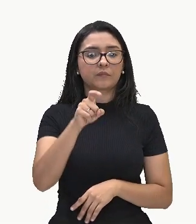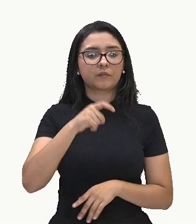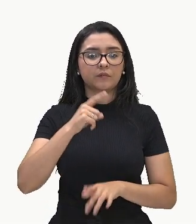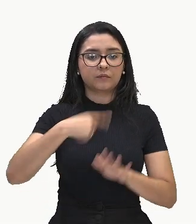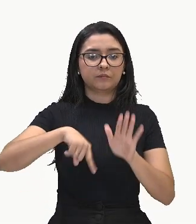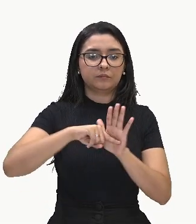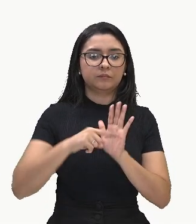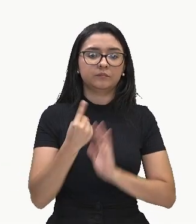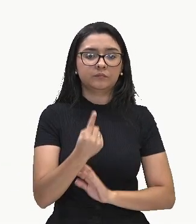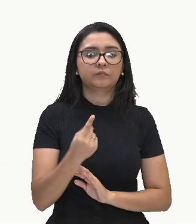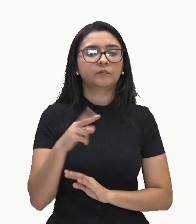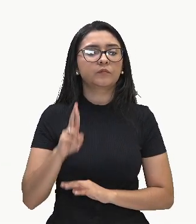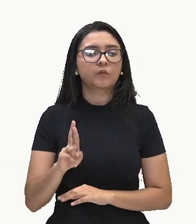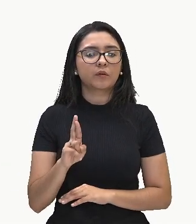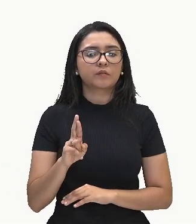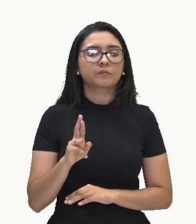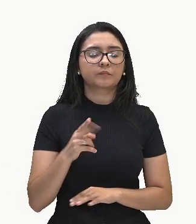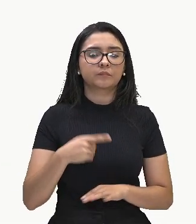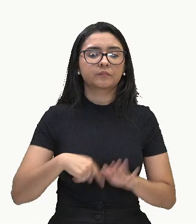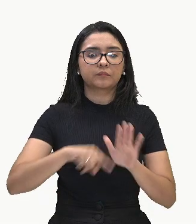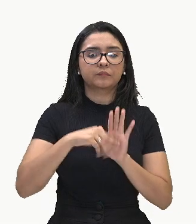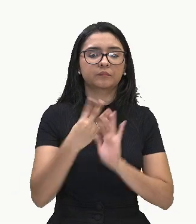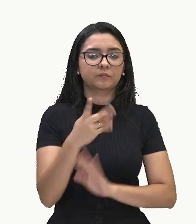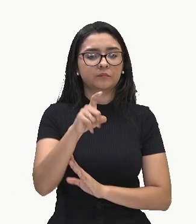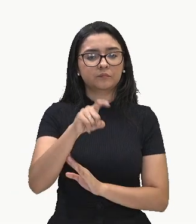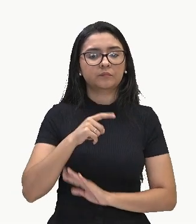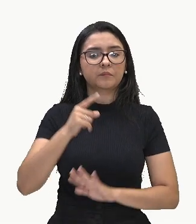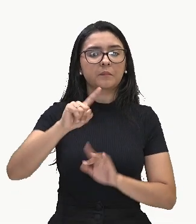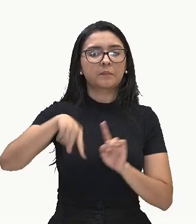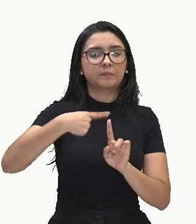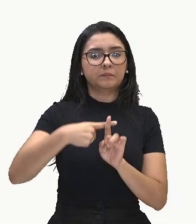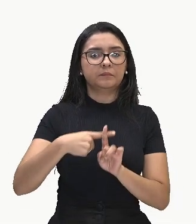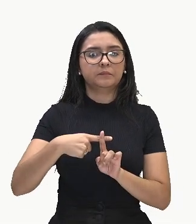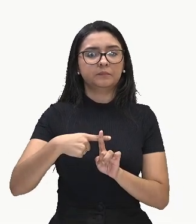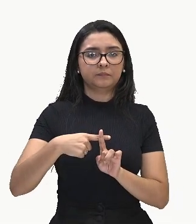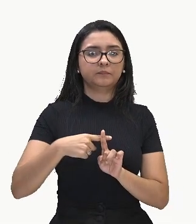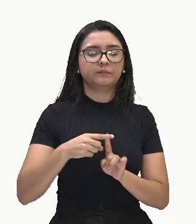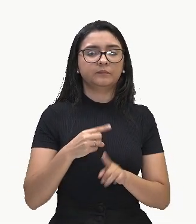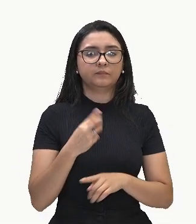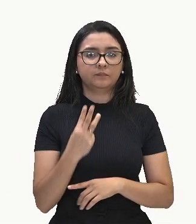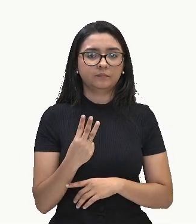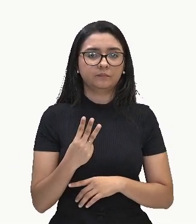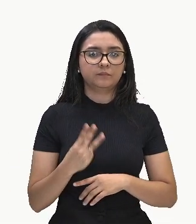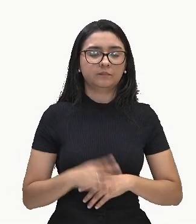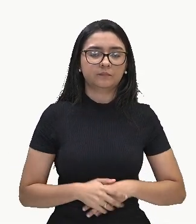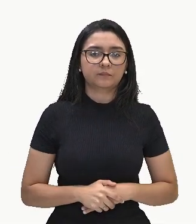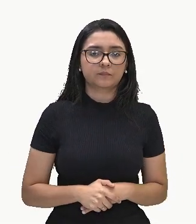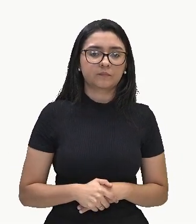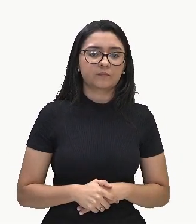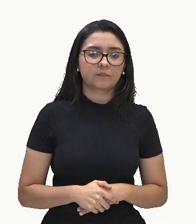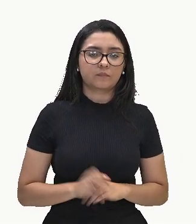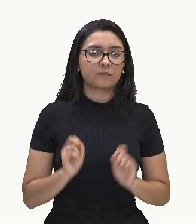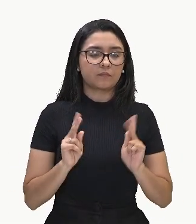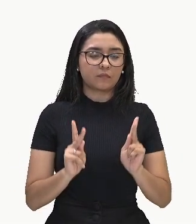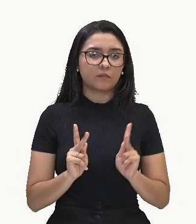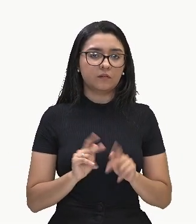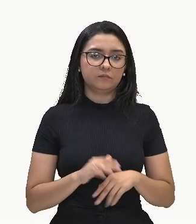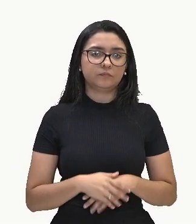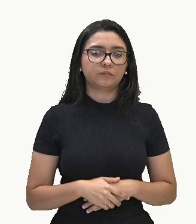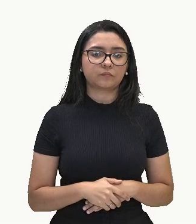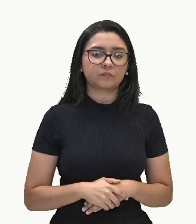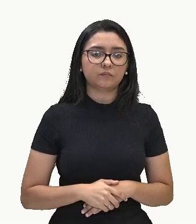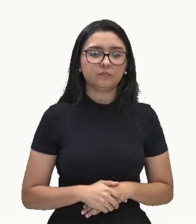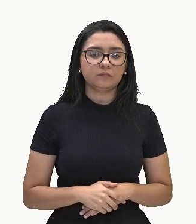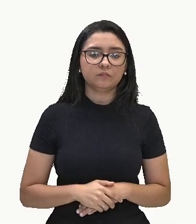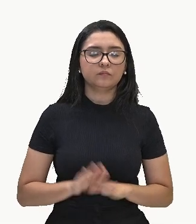e o meu resto, menos 4X mais 3. Tá bom? Eu